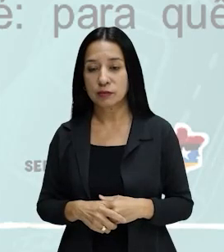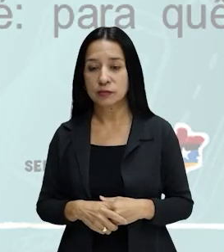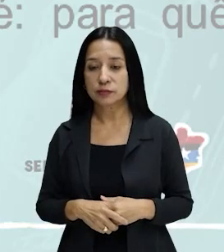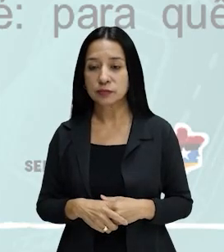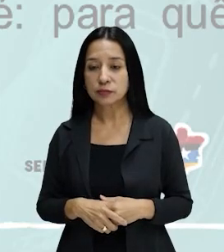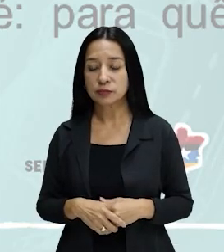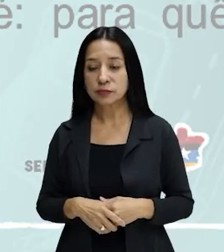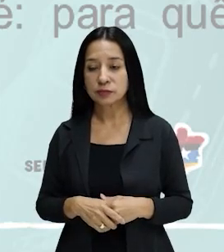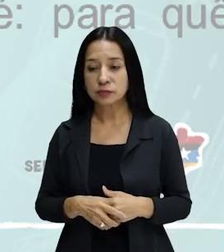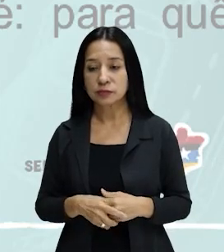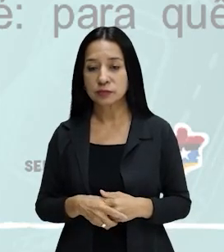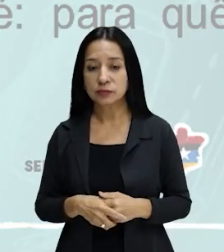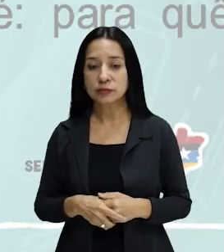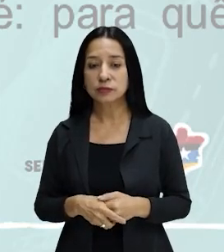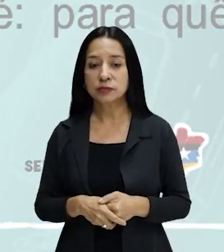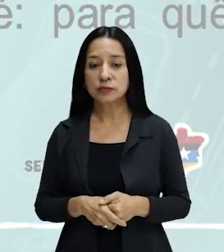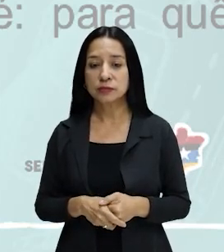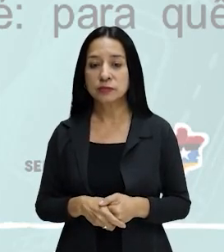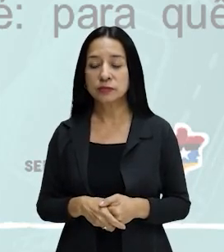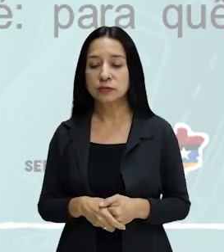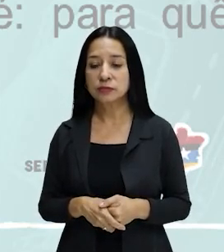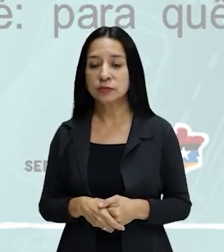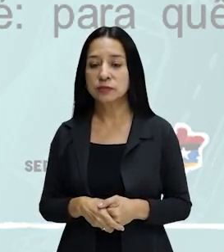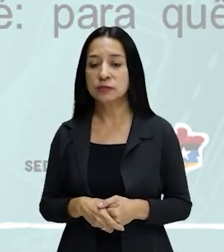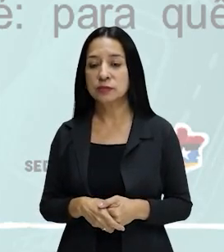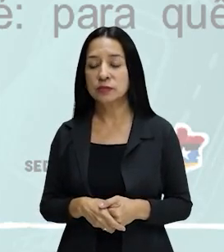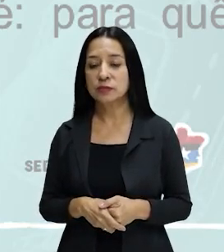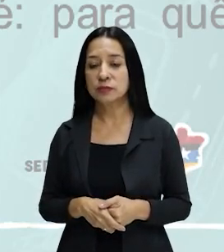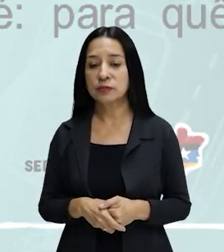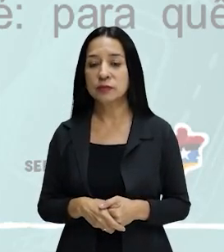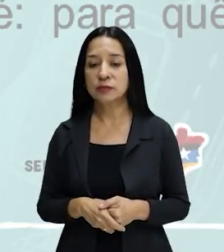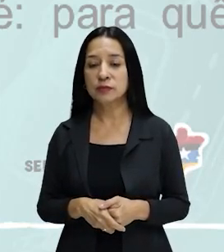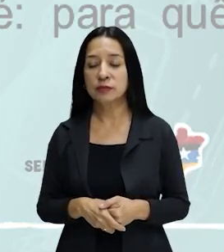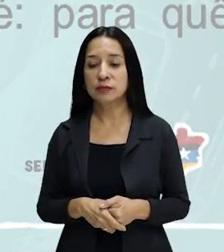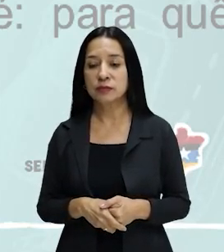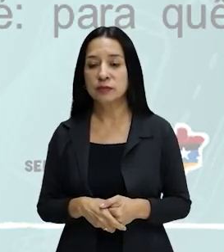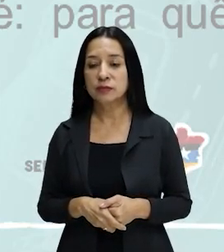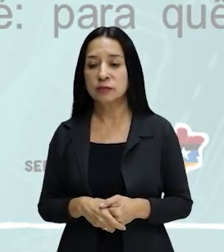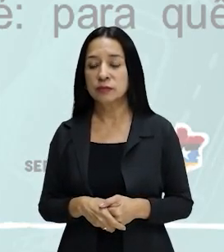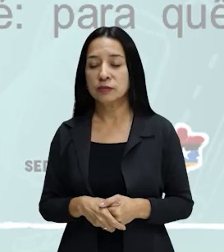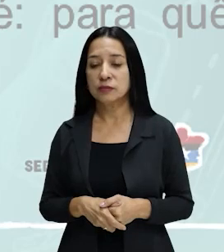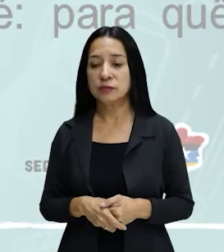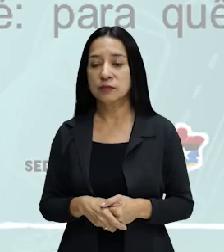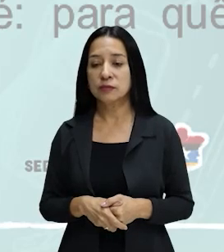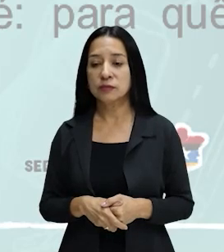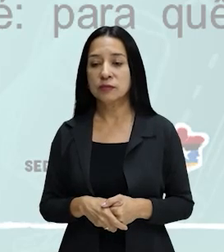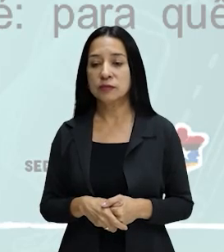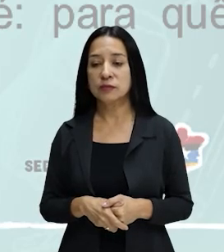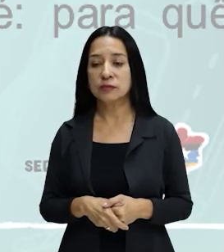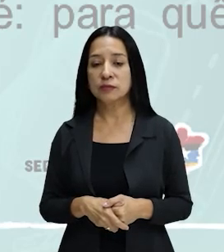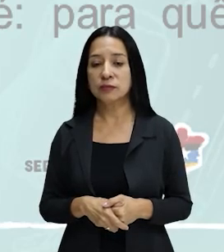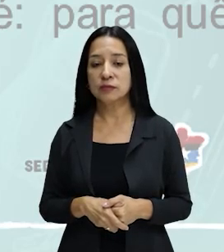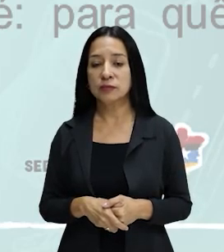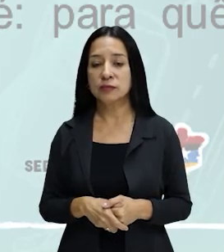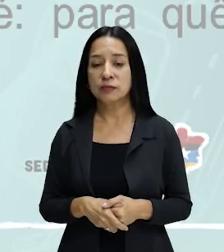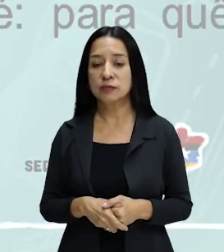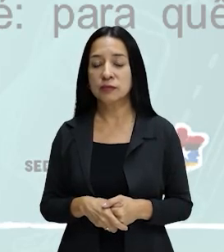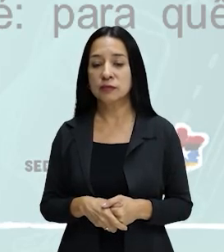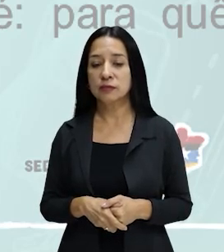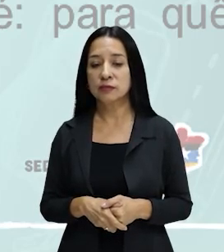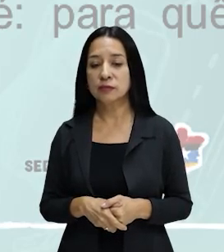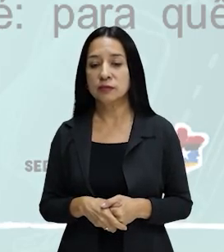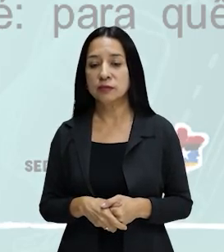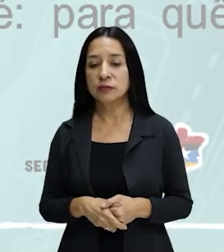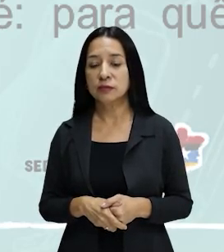os ingleses conquistaram o mundo porque não precisavam perder tempo acentuando palavras. Pode não ser verdade,